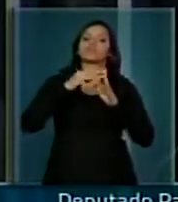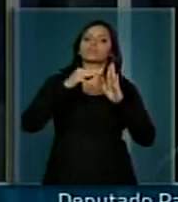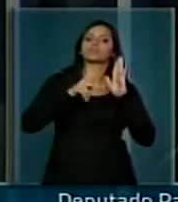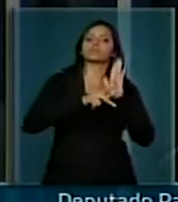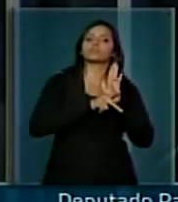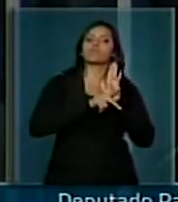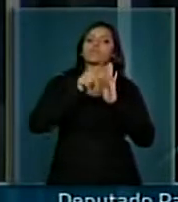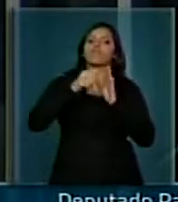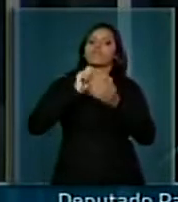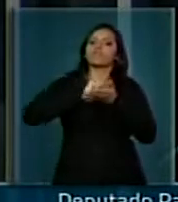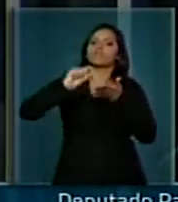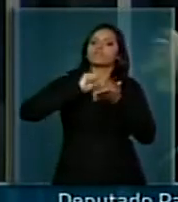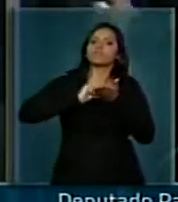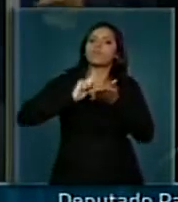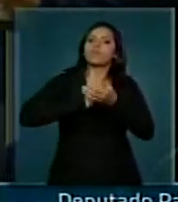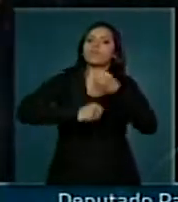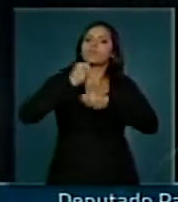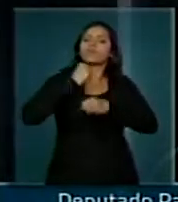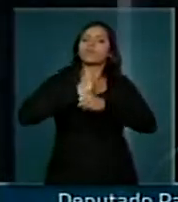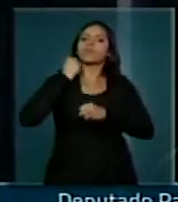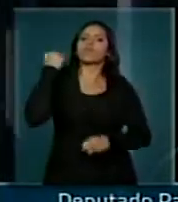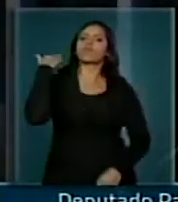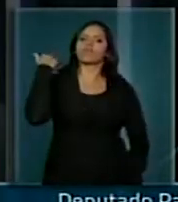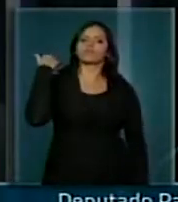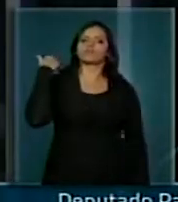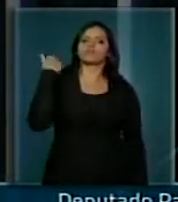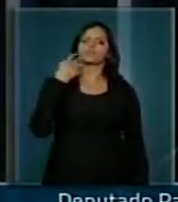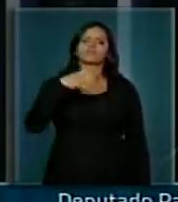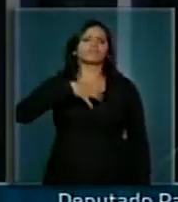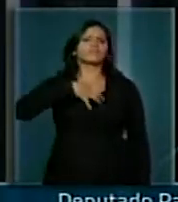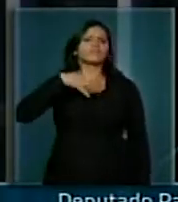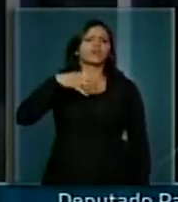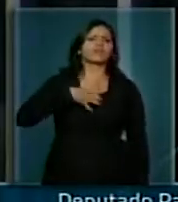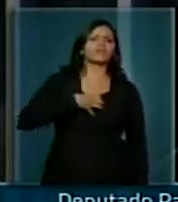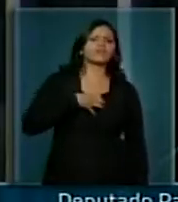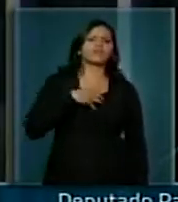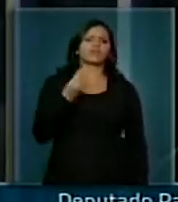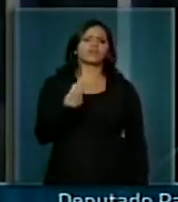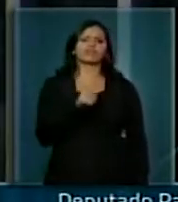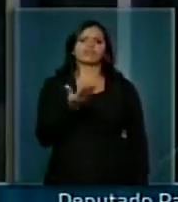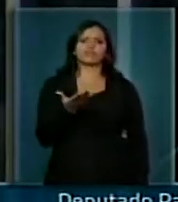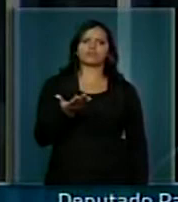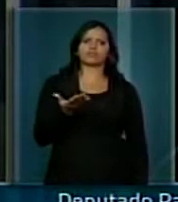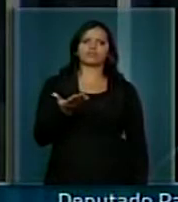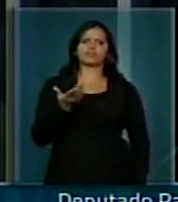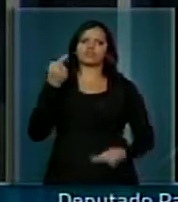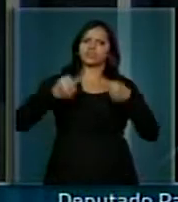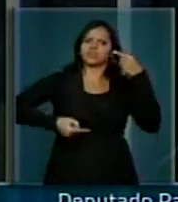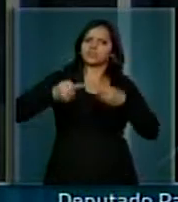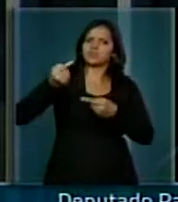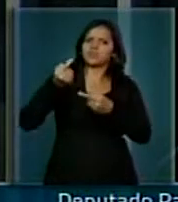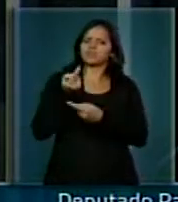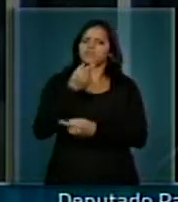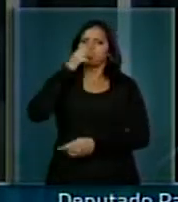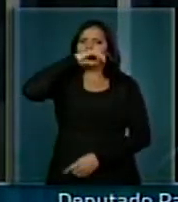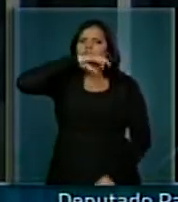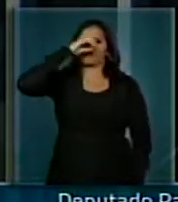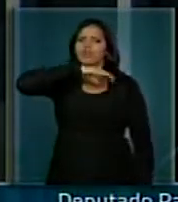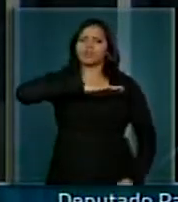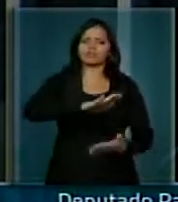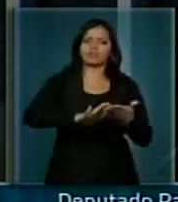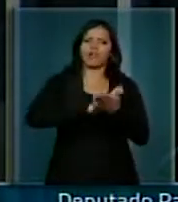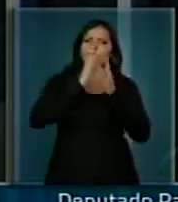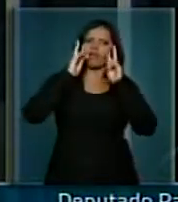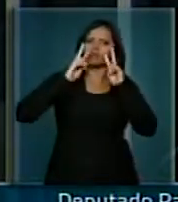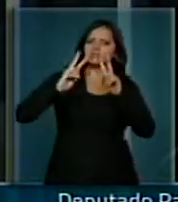fora editada no ano passado, que, de maneira assodada, sem discussão, sem prestar